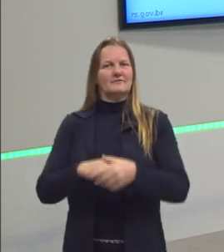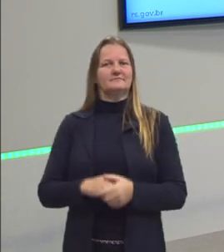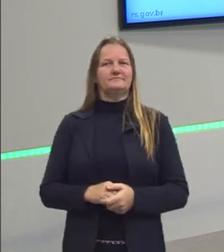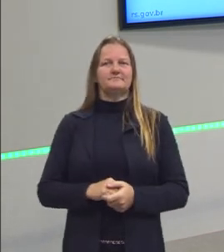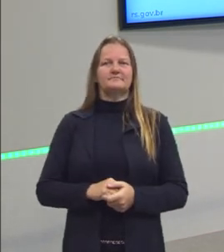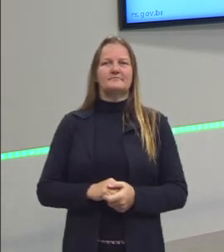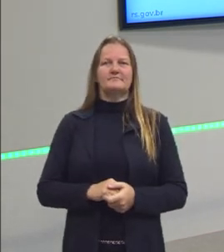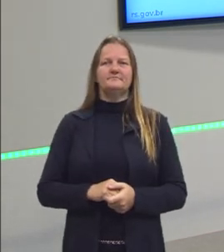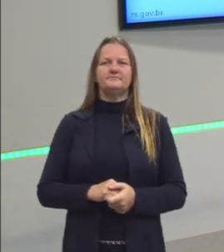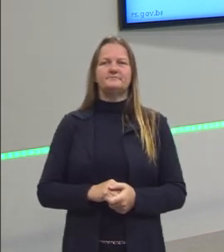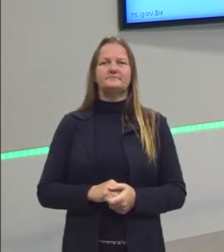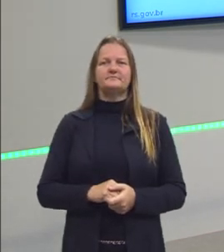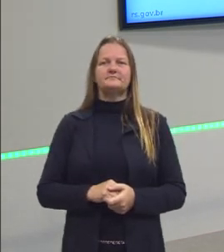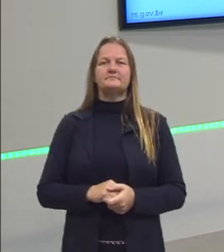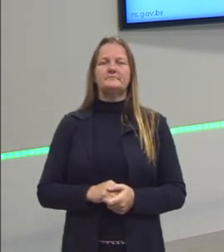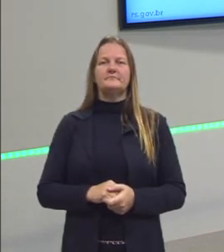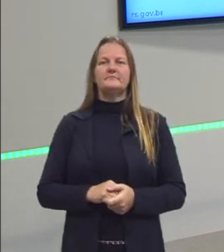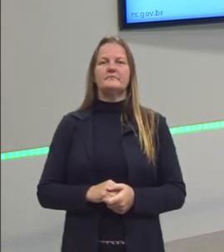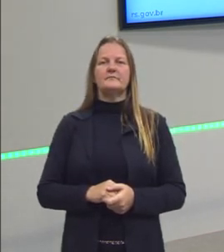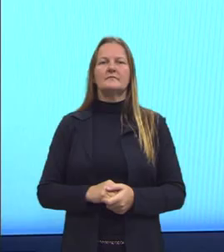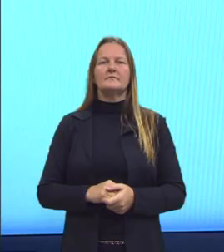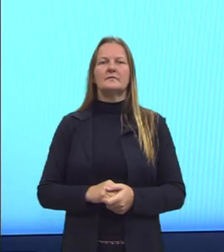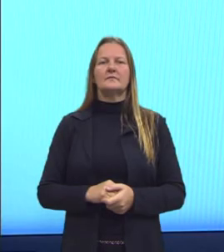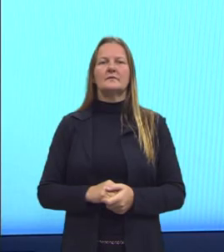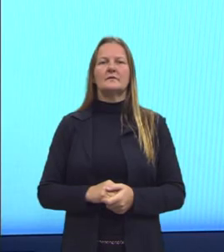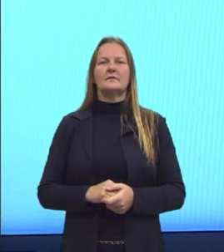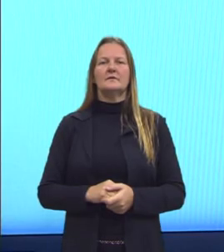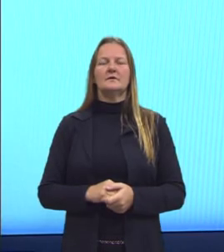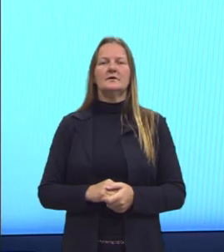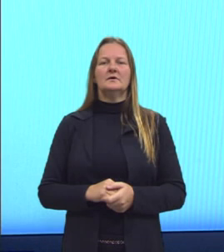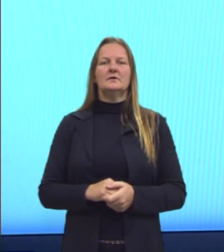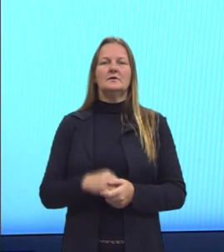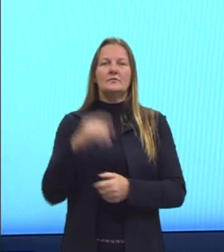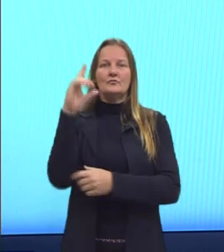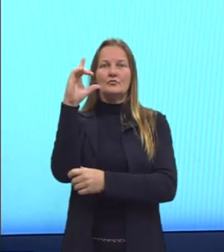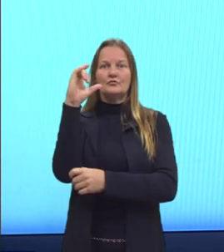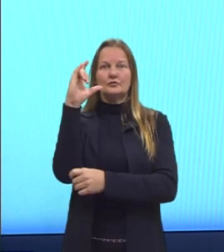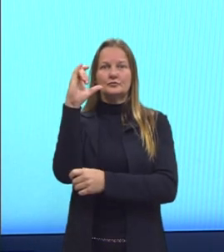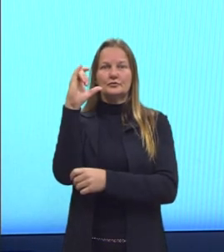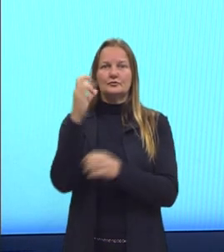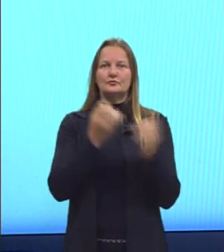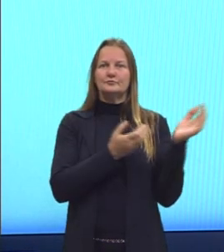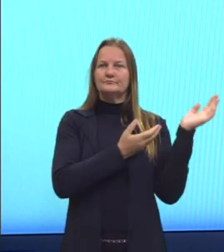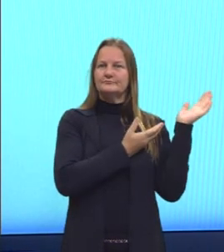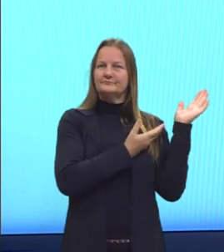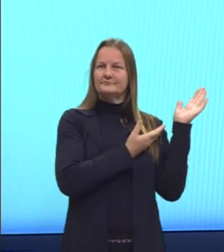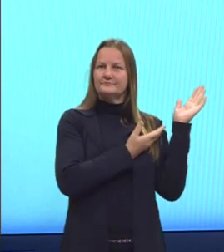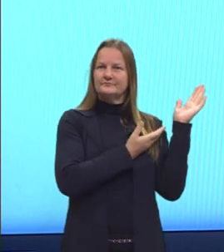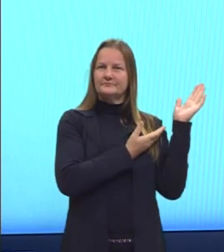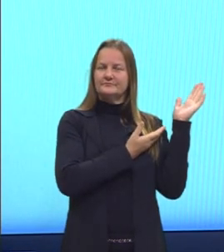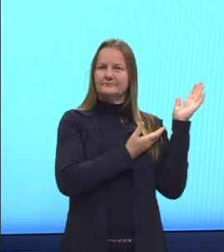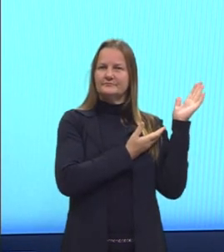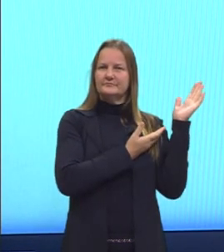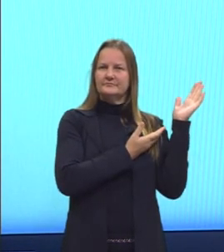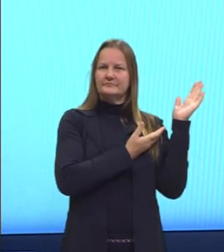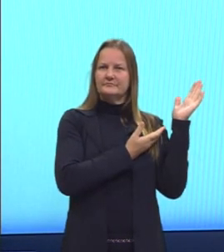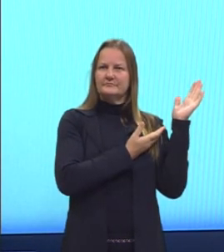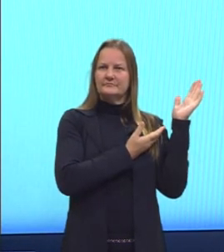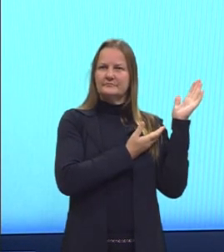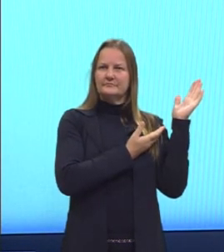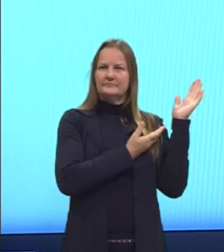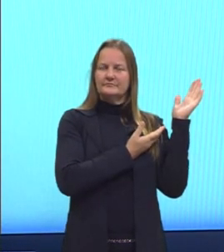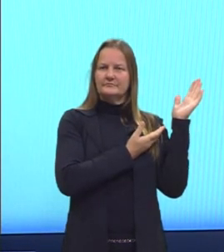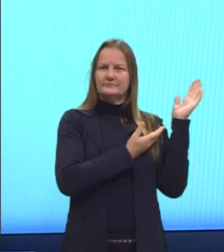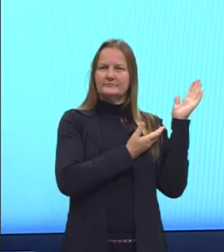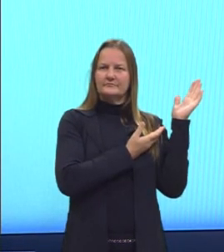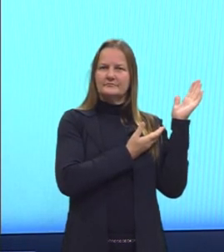Enem, tá? E marca lá, né, arroba Douglas Robel, certo? Como dando um apoio aí para o